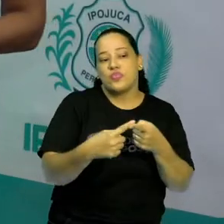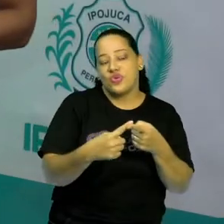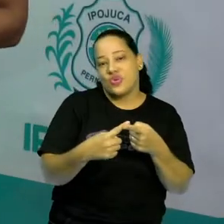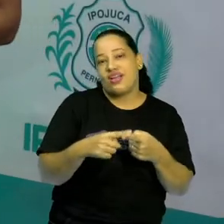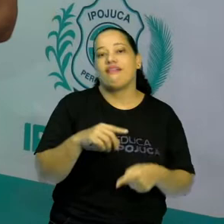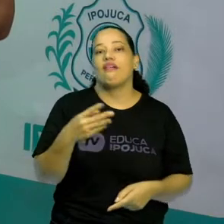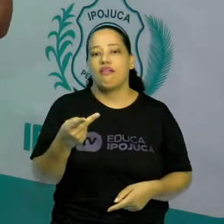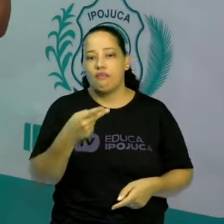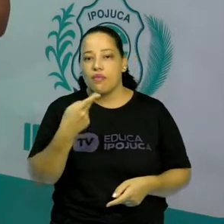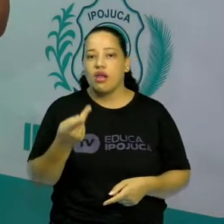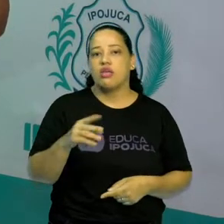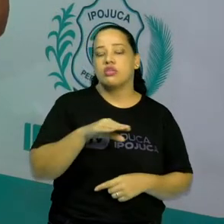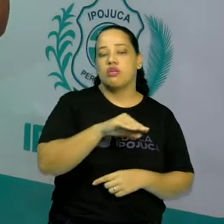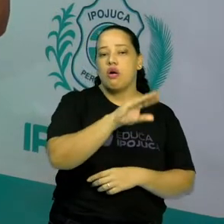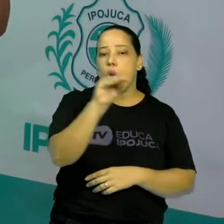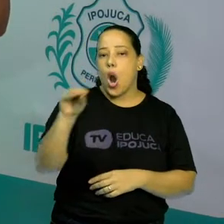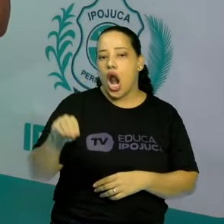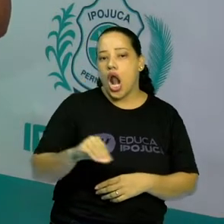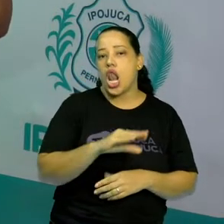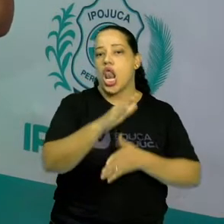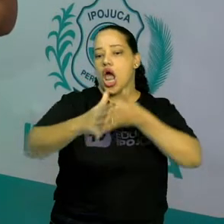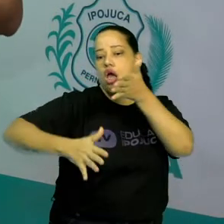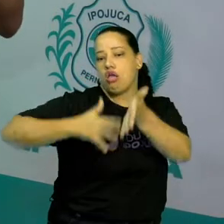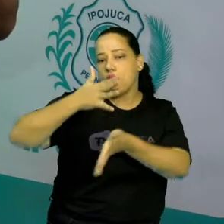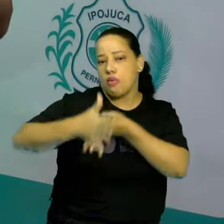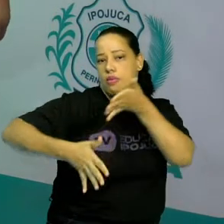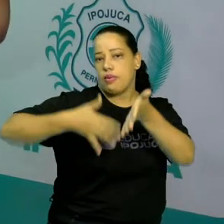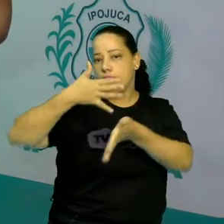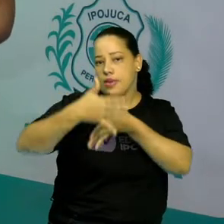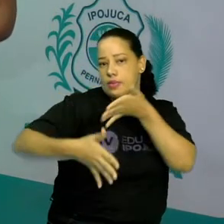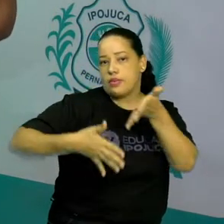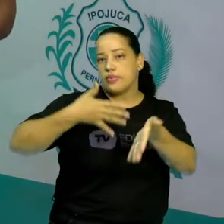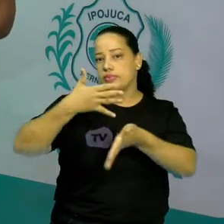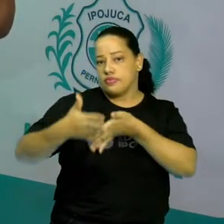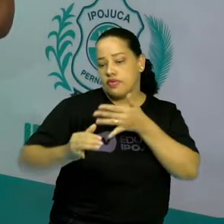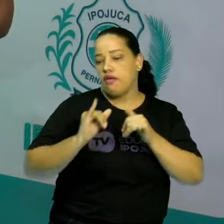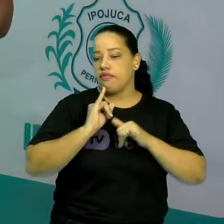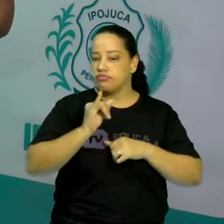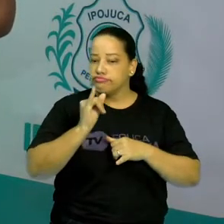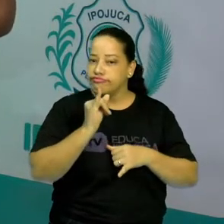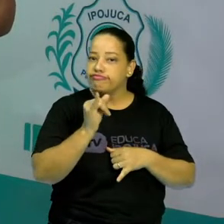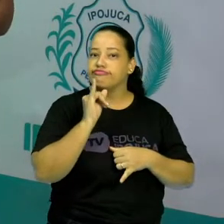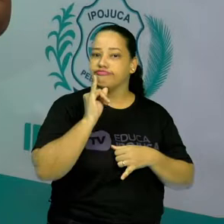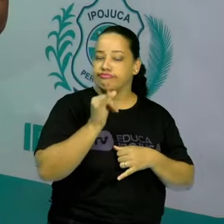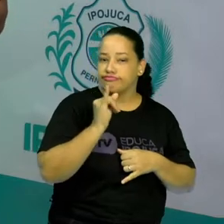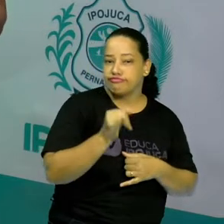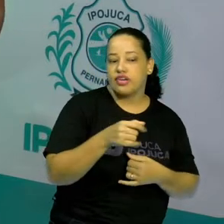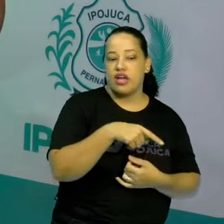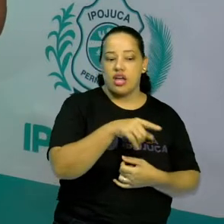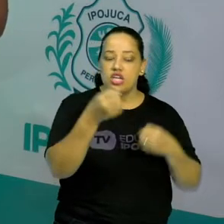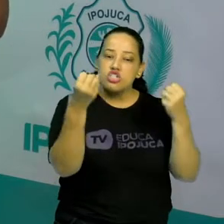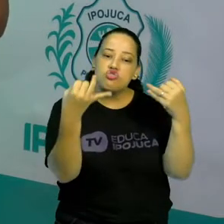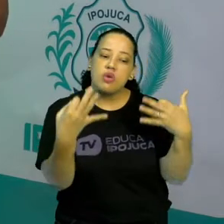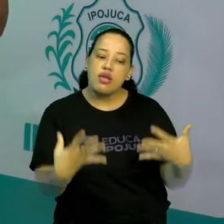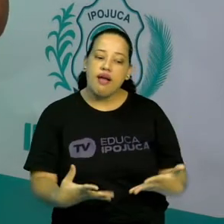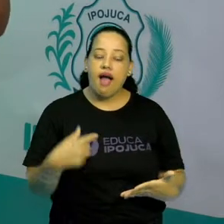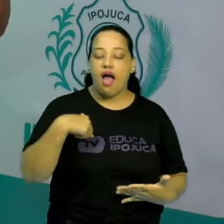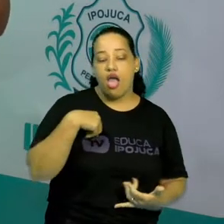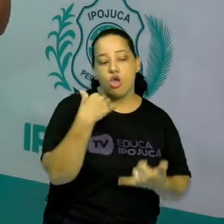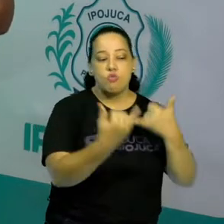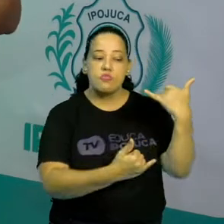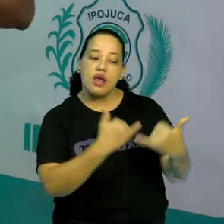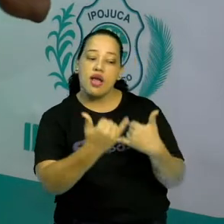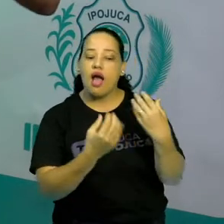oralidade. As pessoas, elas vão contar os jogos, elas vão falar os jogos, explicar os jogos